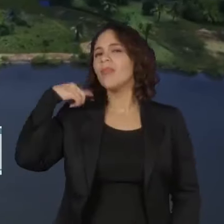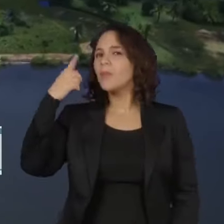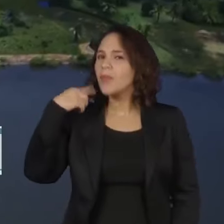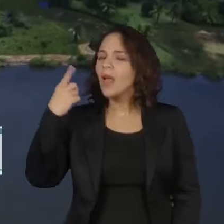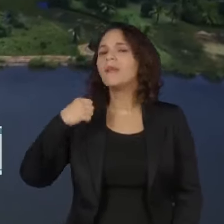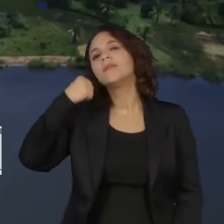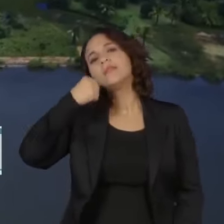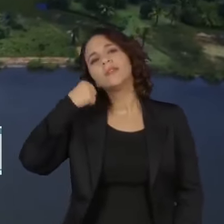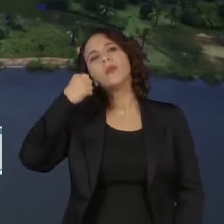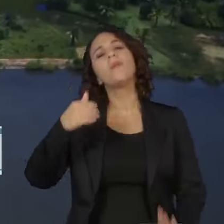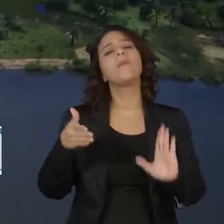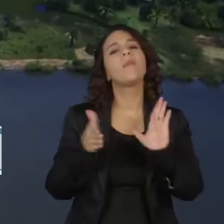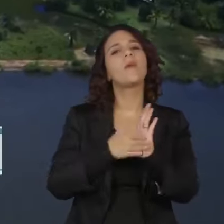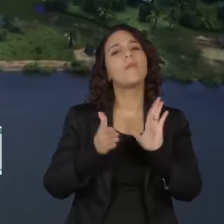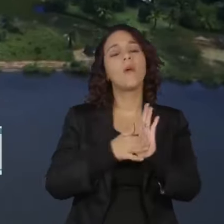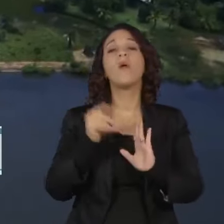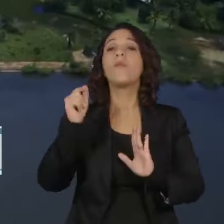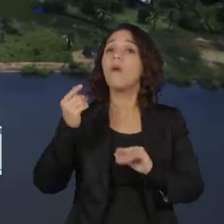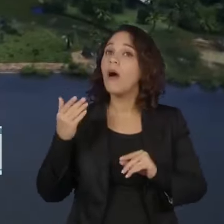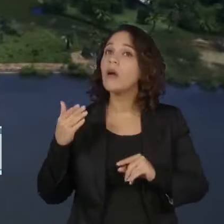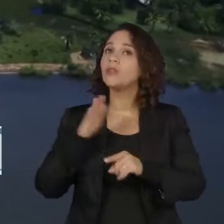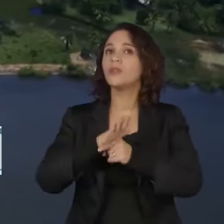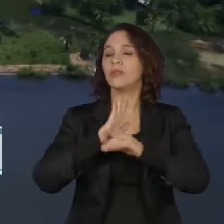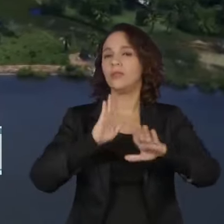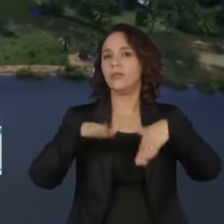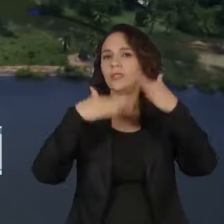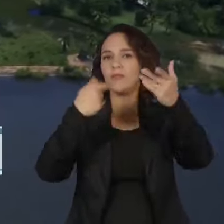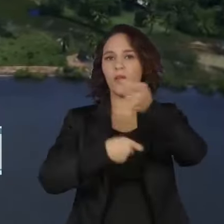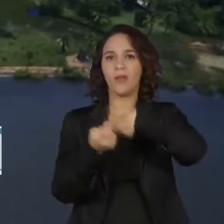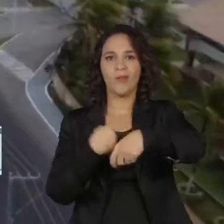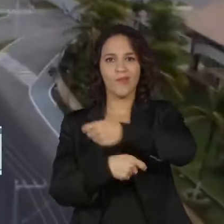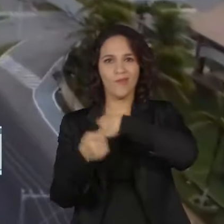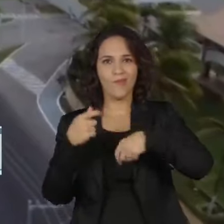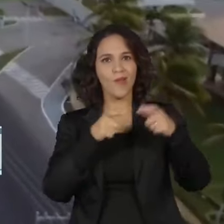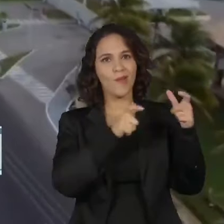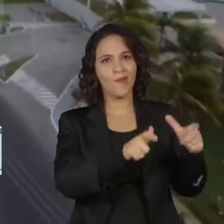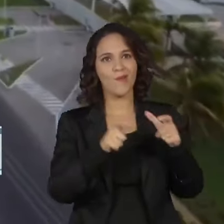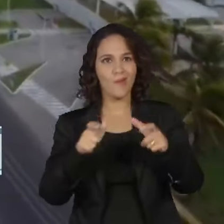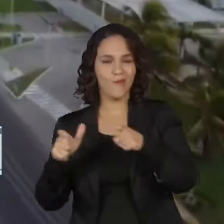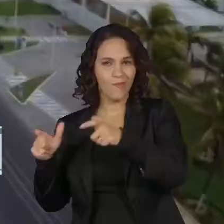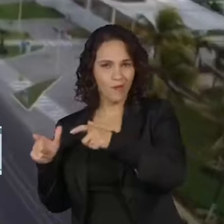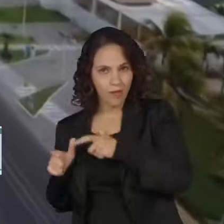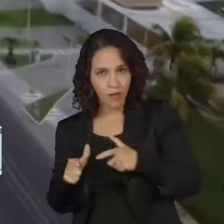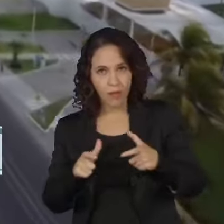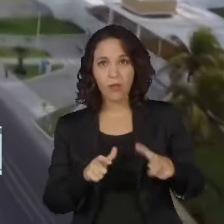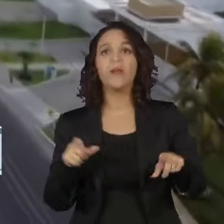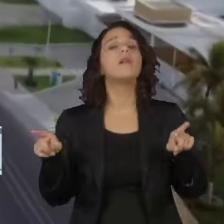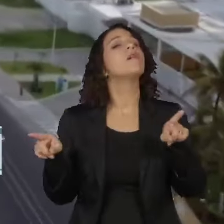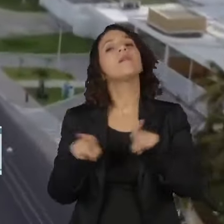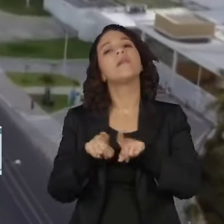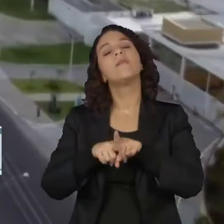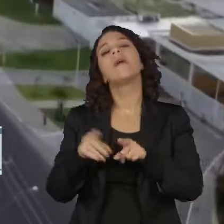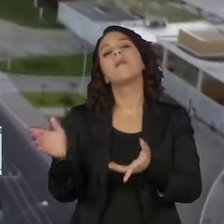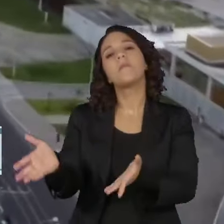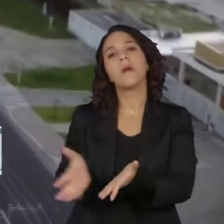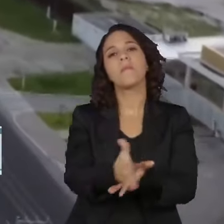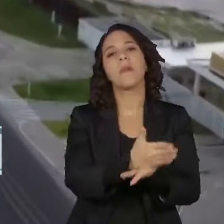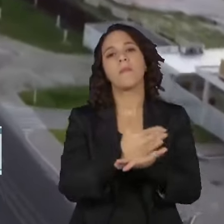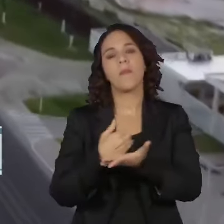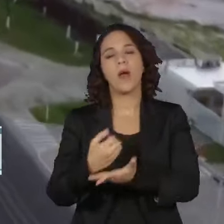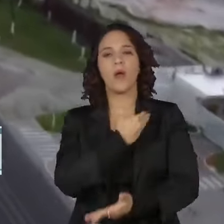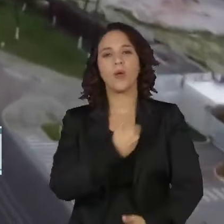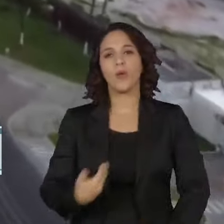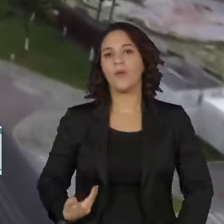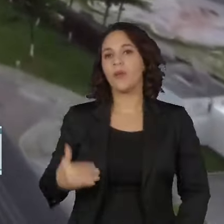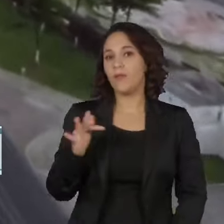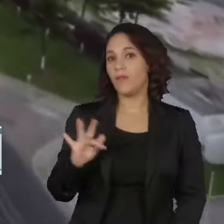que a proposta vai ajudar o desenvolvimento econômico dessas regiões e aumentar a arrecadação do governo federal,